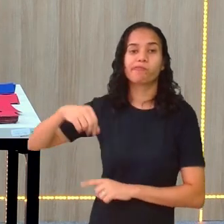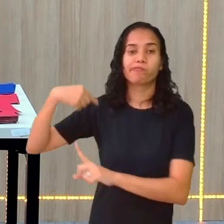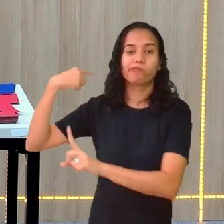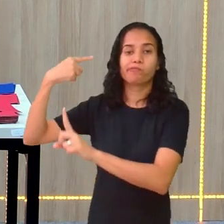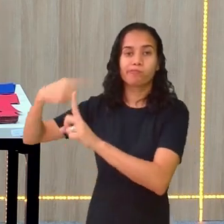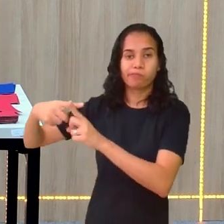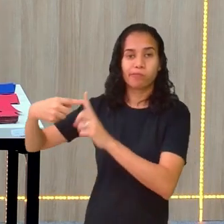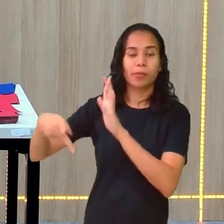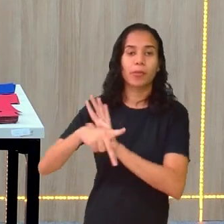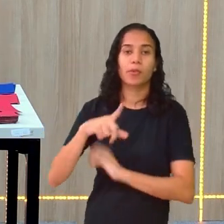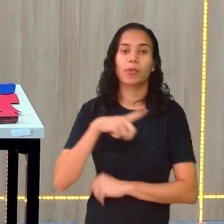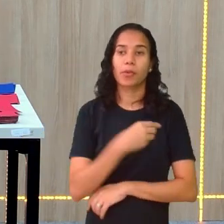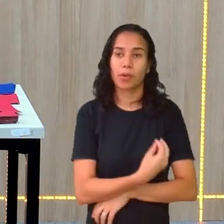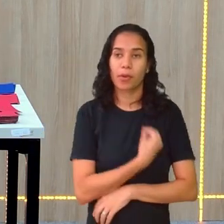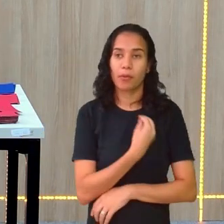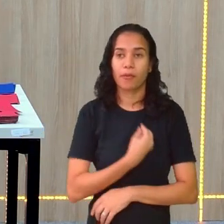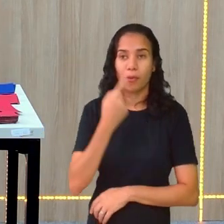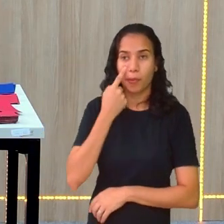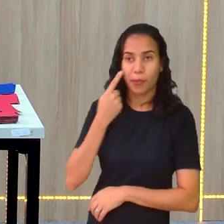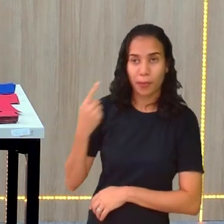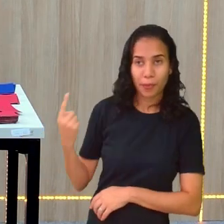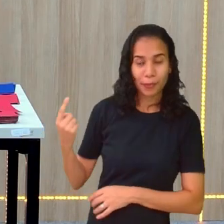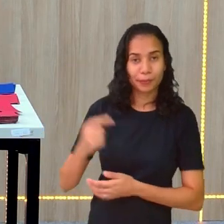Então, eu tenho aqui.